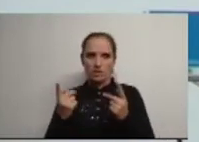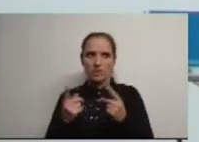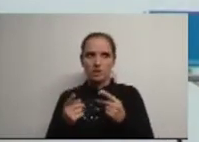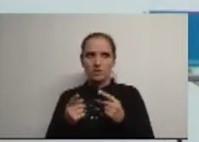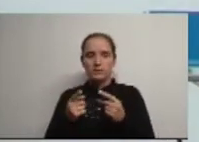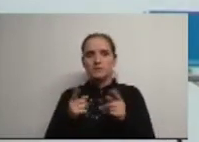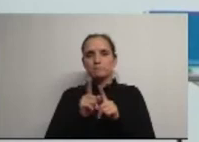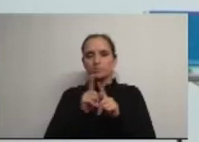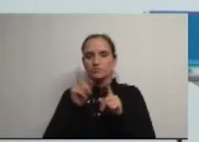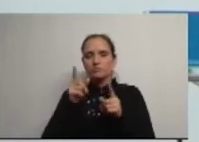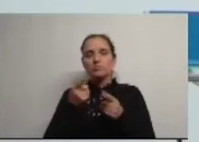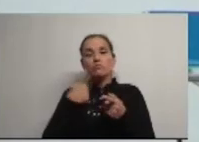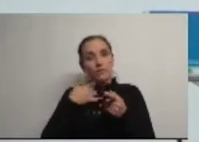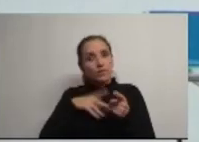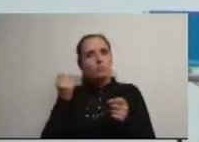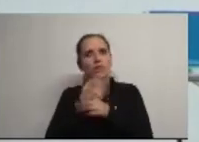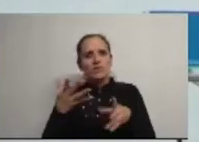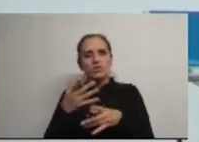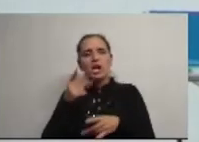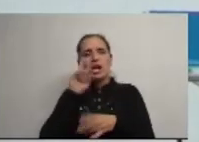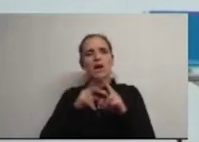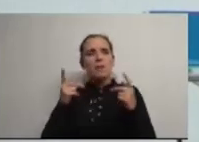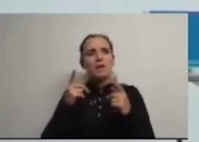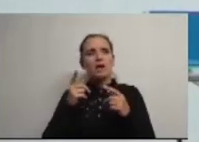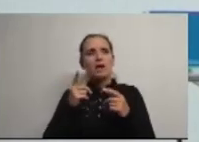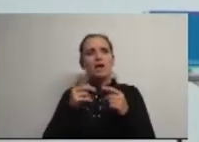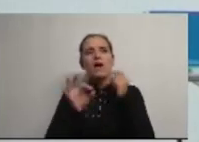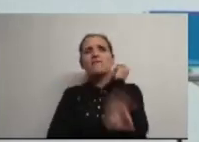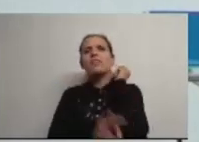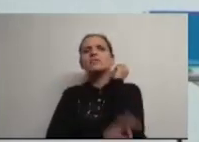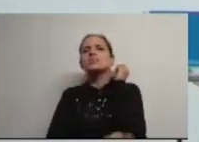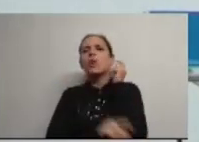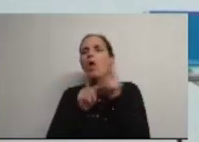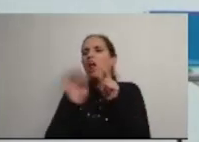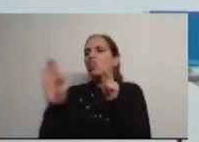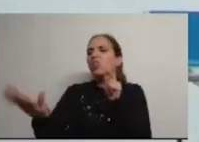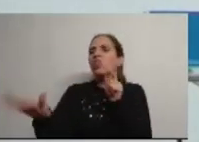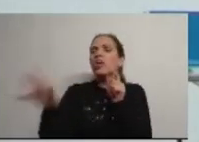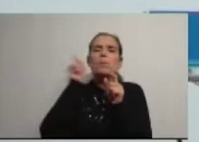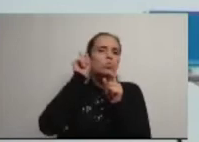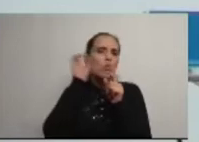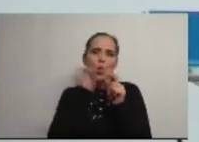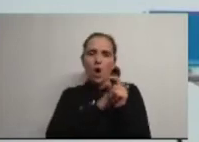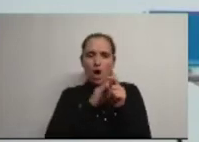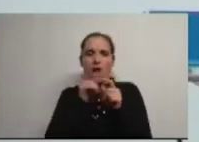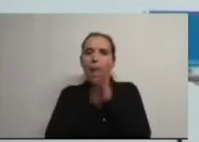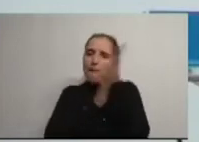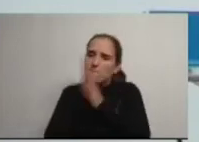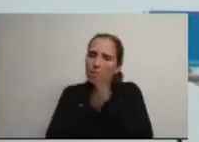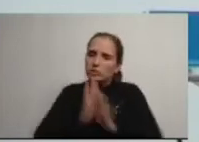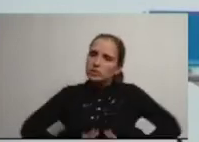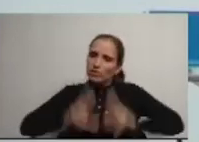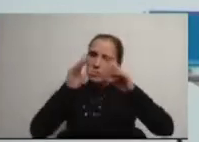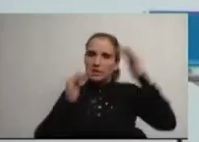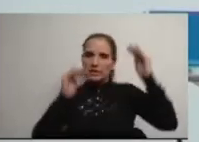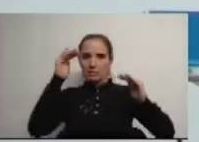desafio que proponho é também que de uma vez por todas a Câmara Municipal deixe de tratar as freguesias como um parceiro menor e que aposte de forma decisiva no desenvolvimento equilibrado do